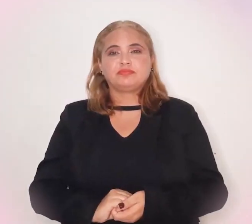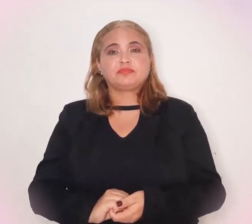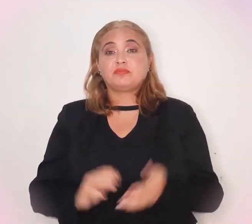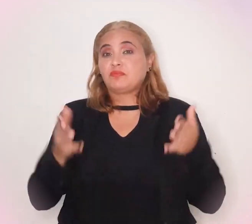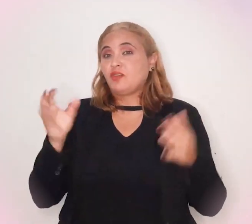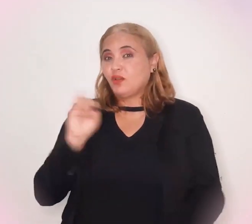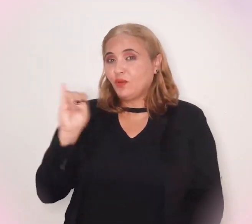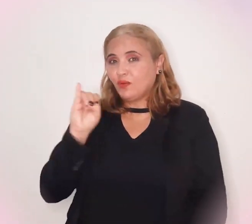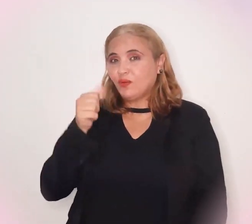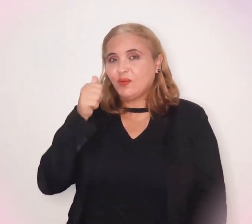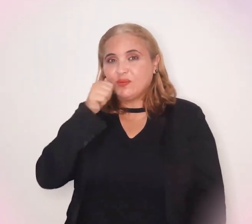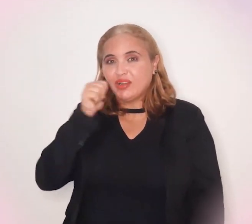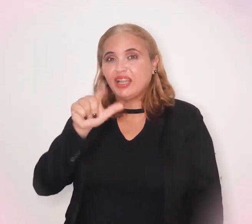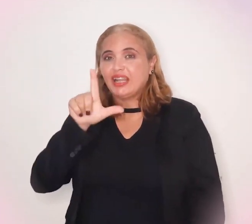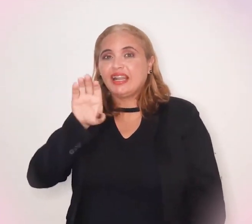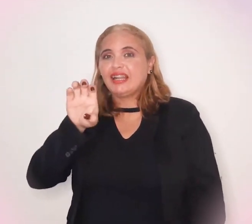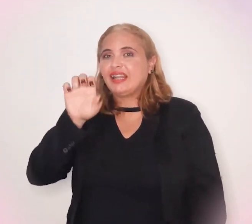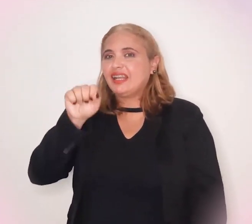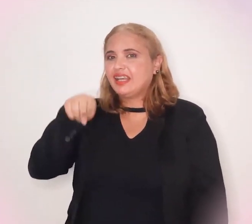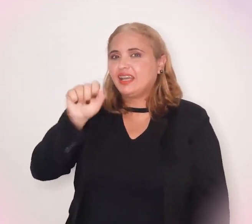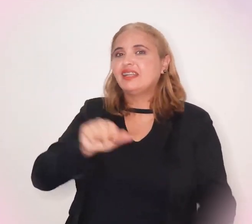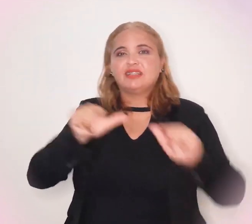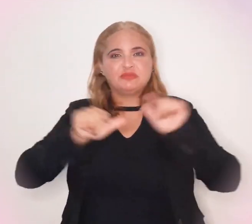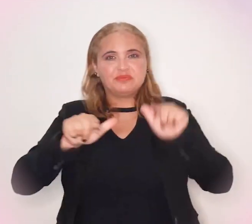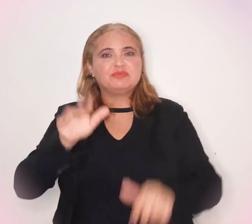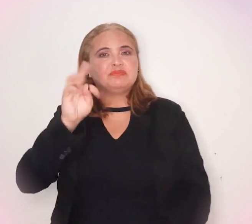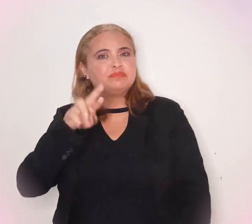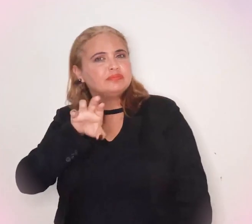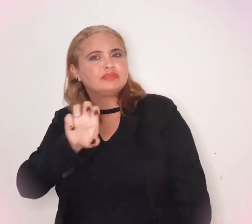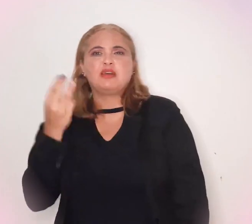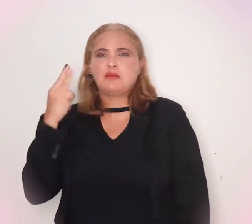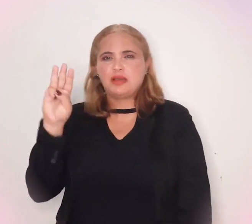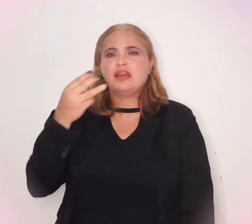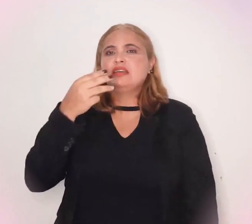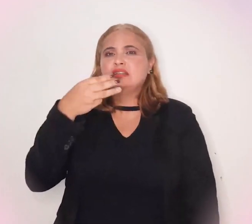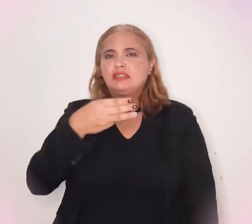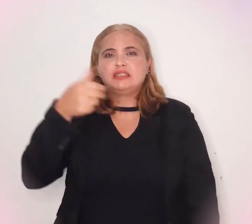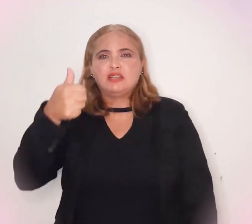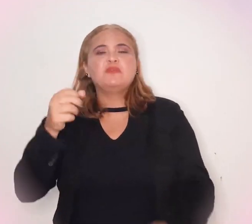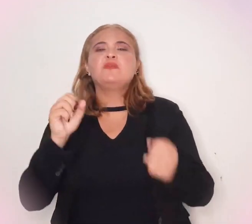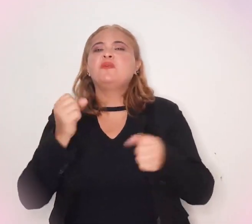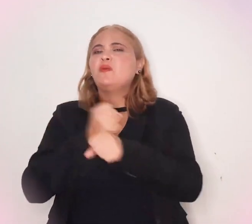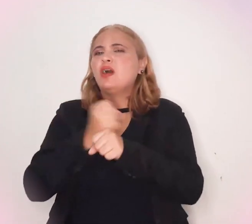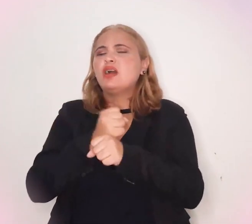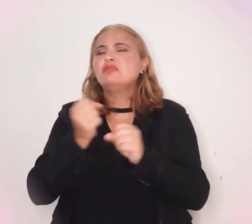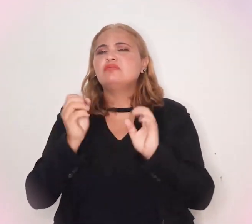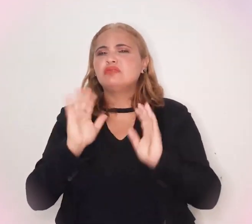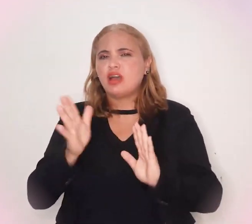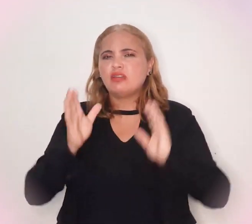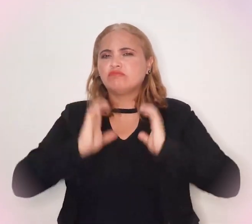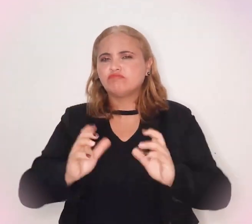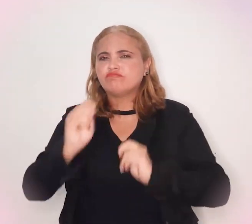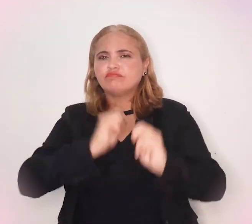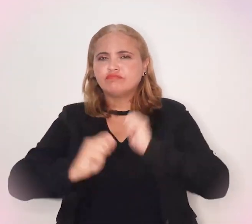Oi, eu sou Leana. Eu sou funcionária do TR do Maranhão há 31 anos e estou na Coordenadoria de Orçamento e Finanças.